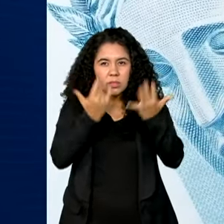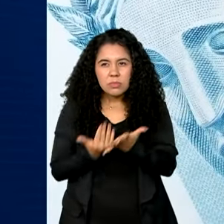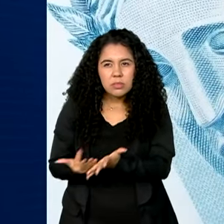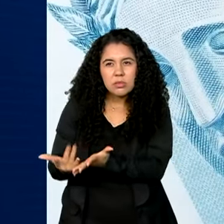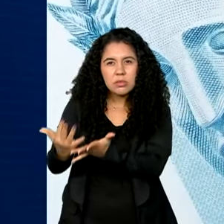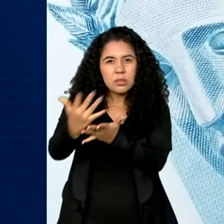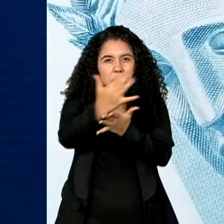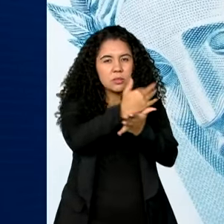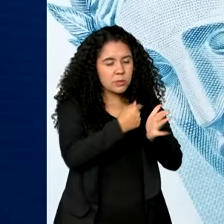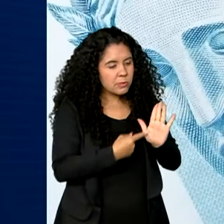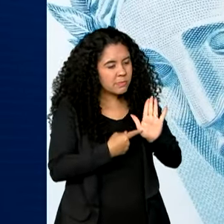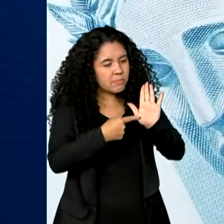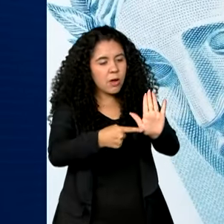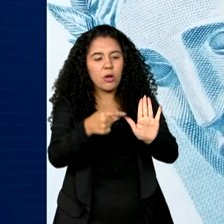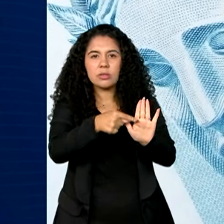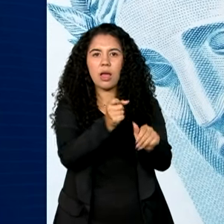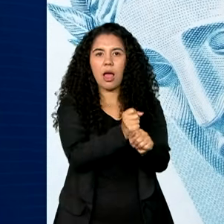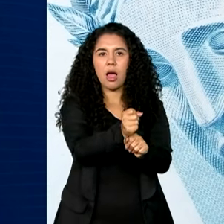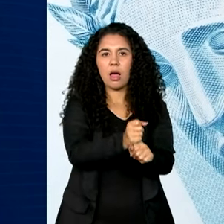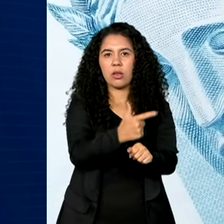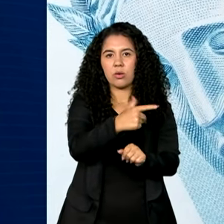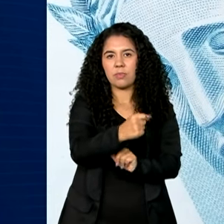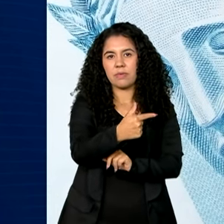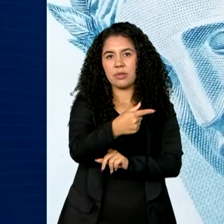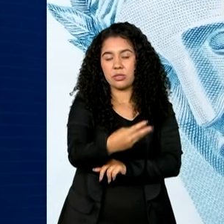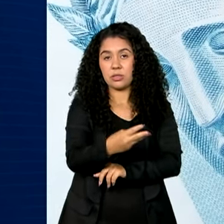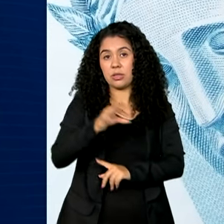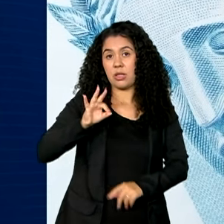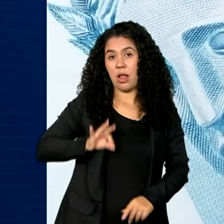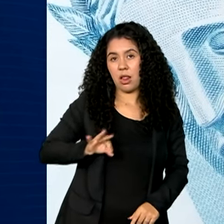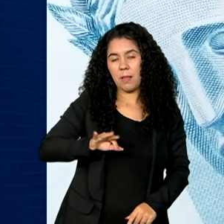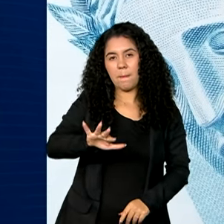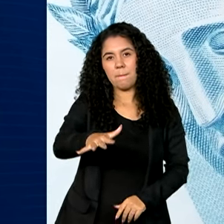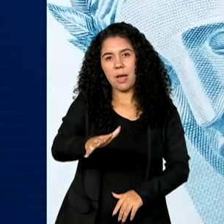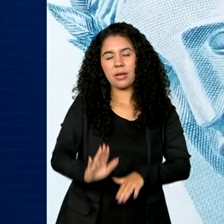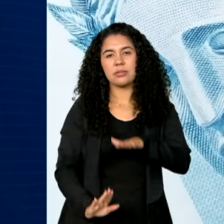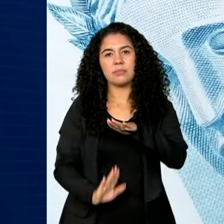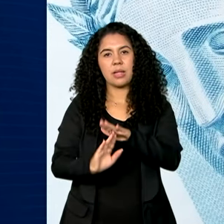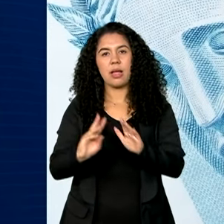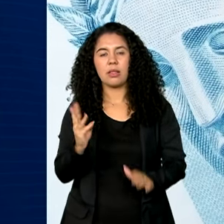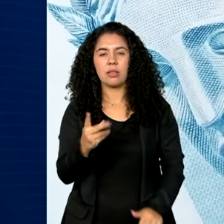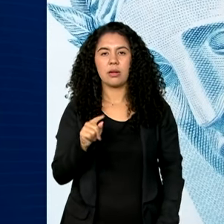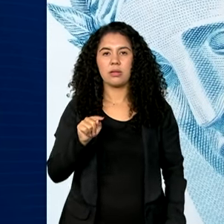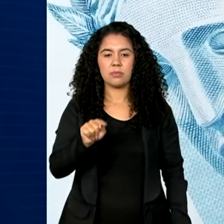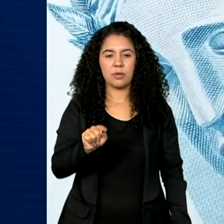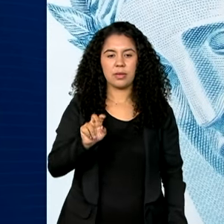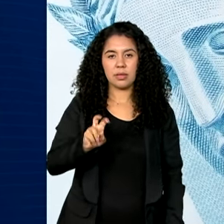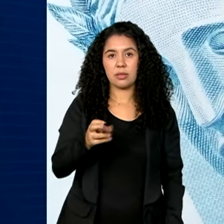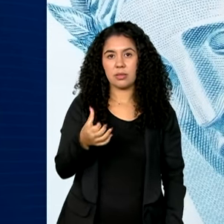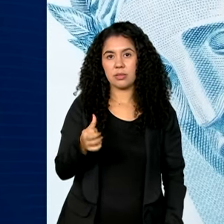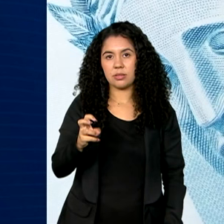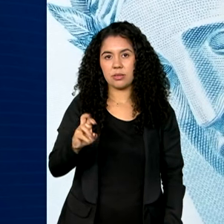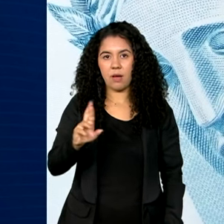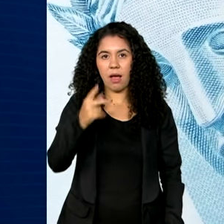2023, a remuneração média das mulheres foi de R$ 3.565